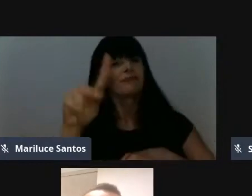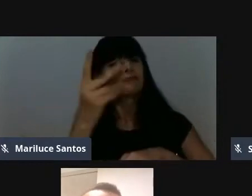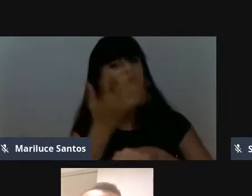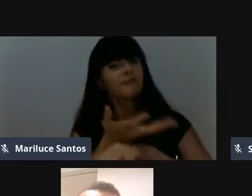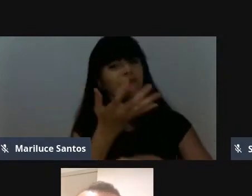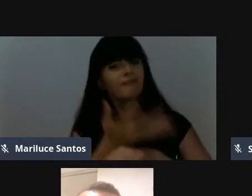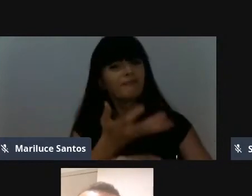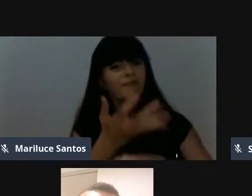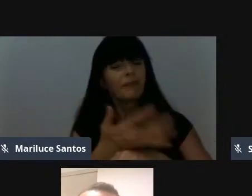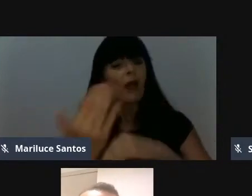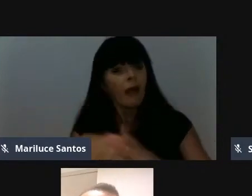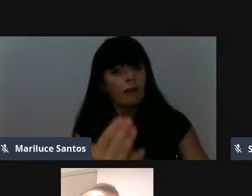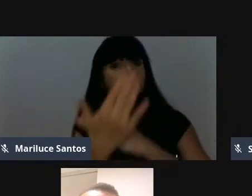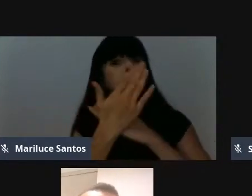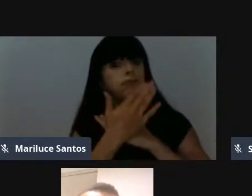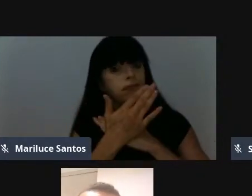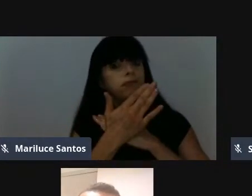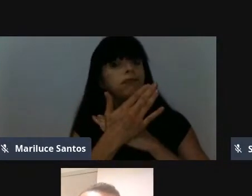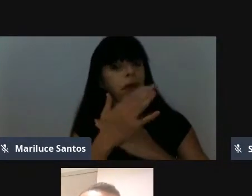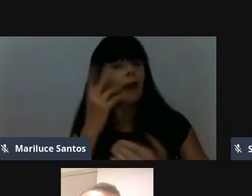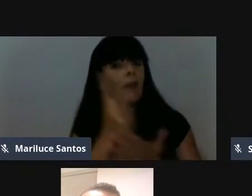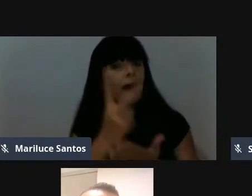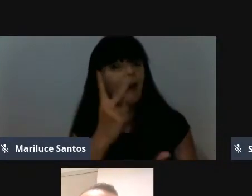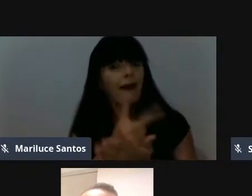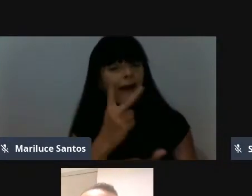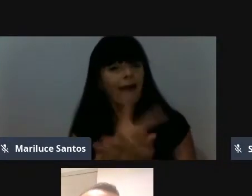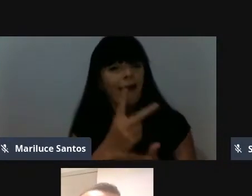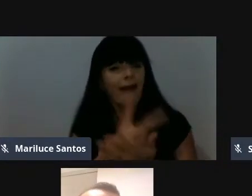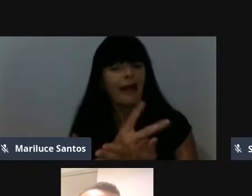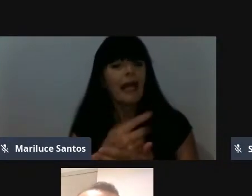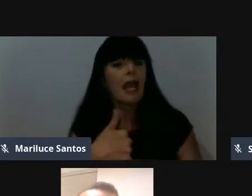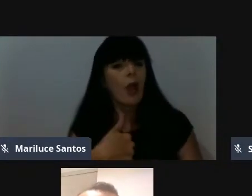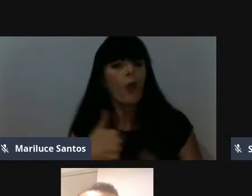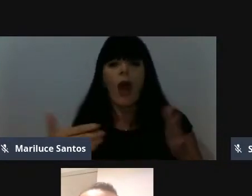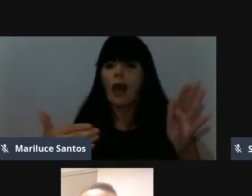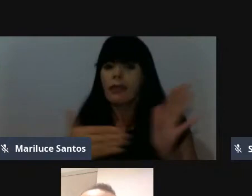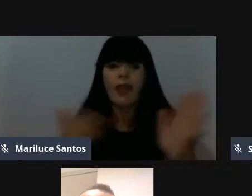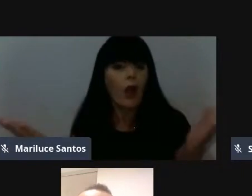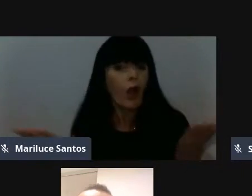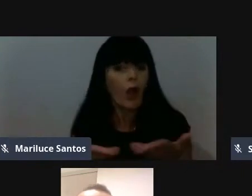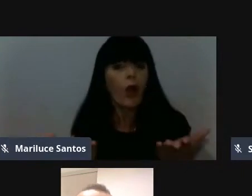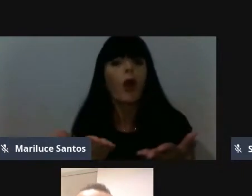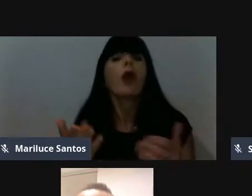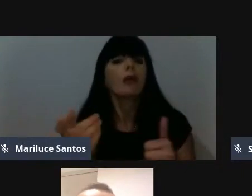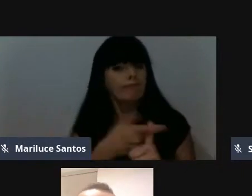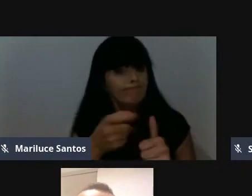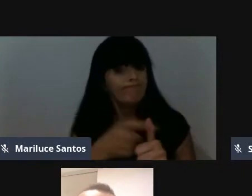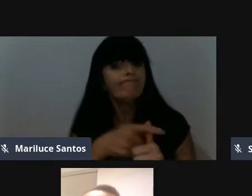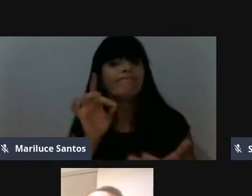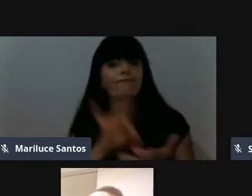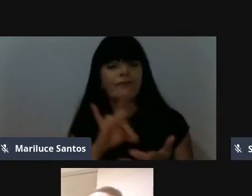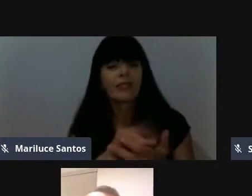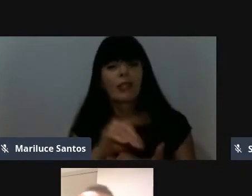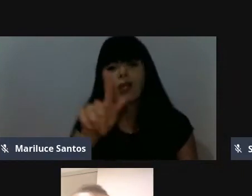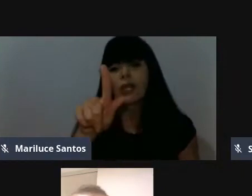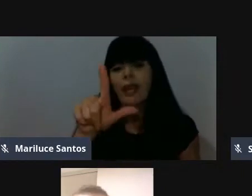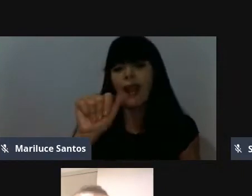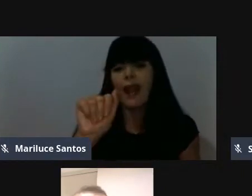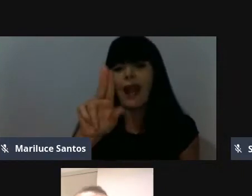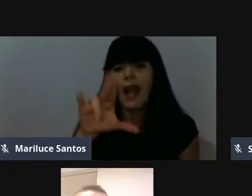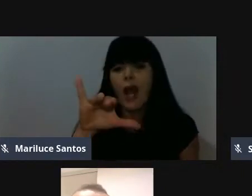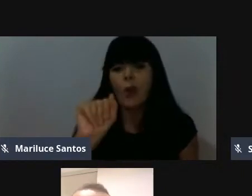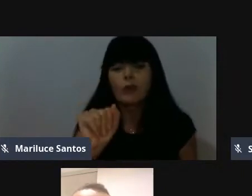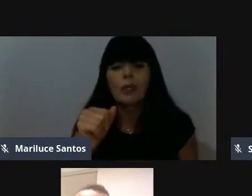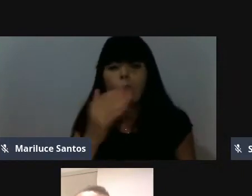com sua matéria, me ajudou muito, né, eu cheguei até aqui, eu devo muito a vocês, Dona Glaucia,